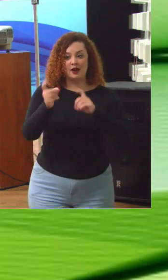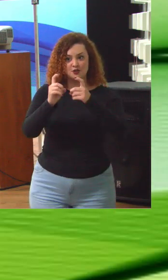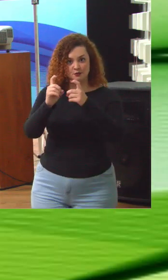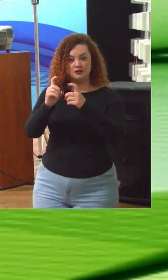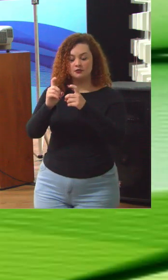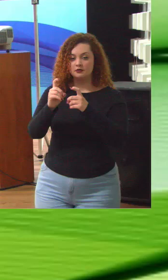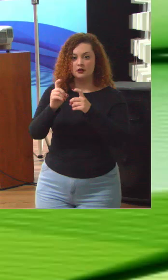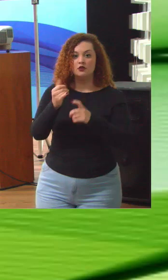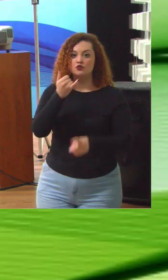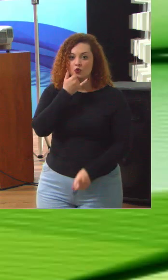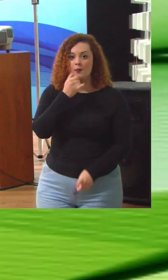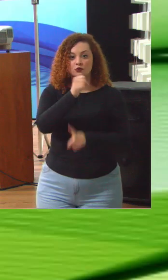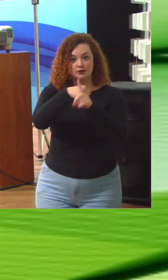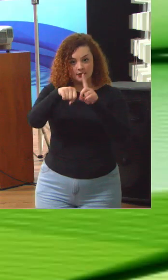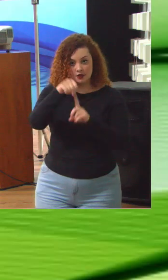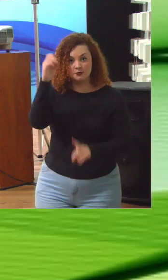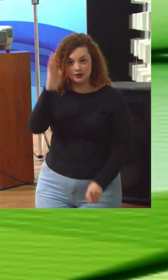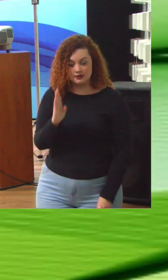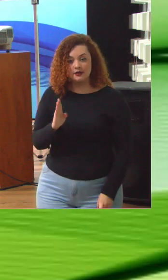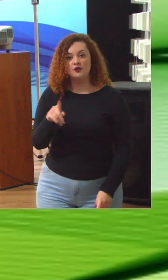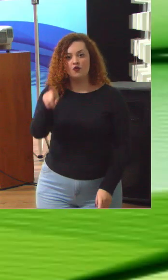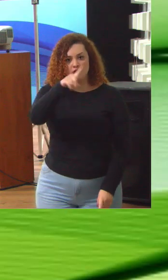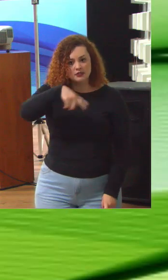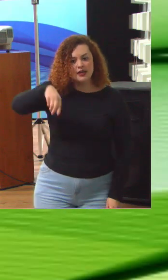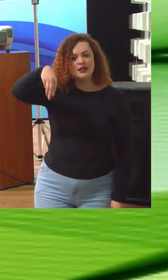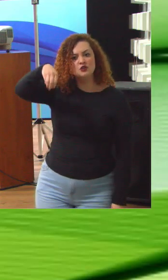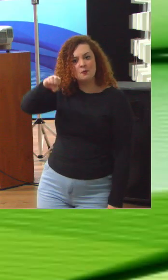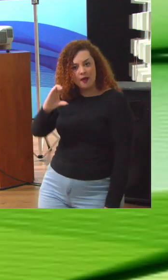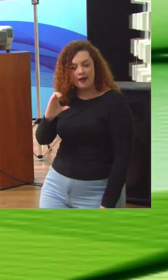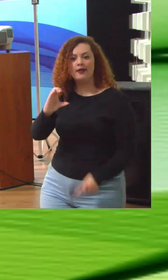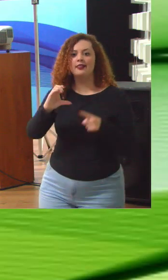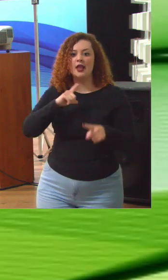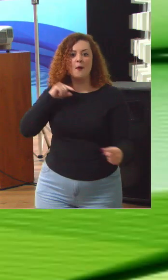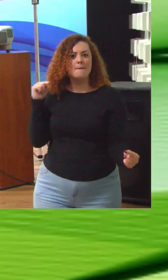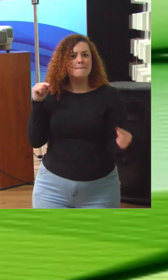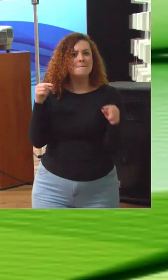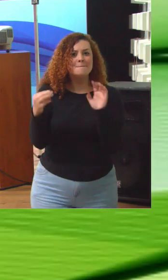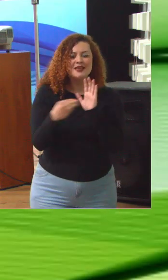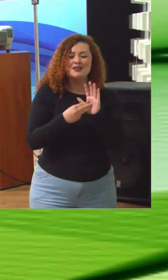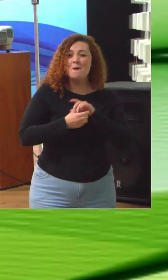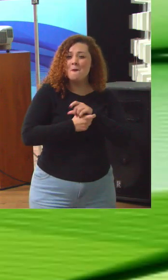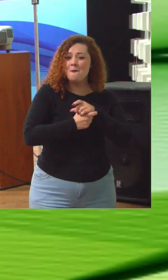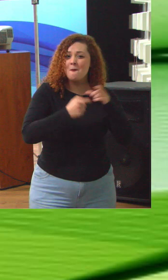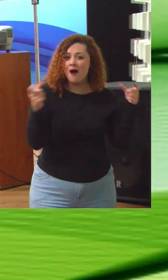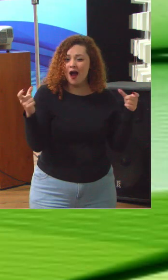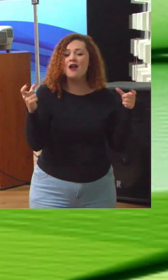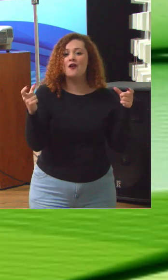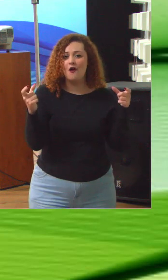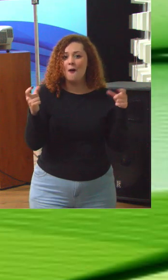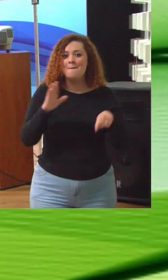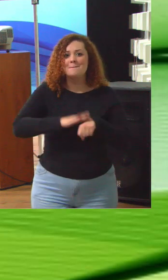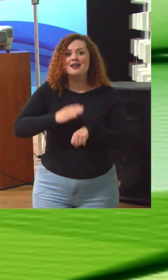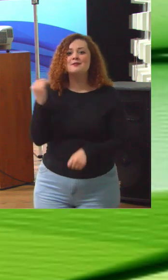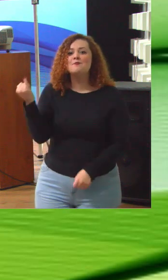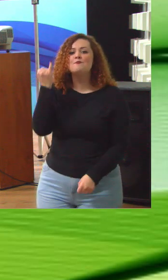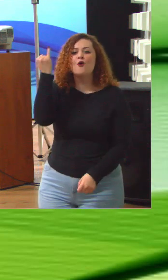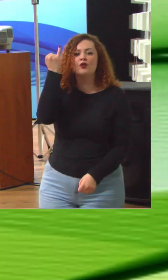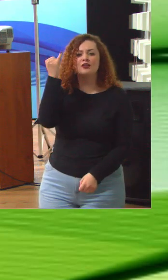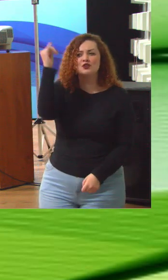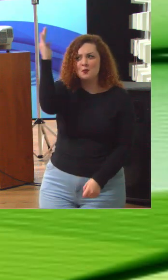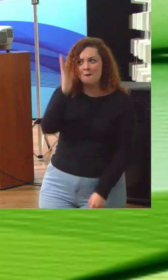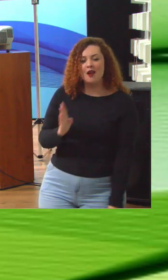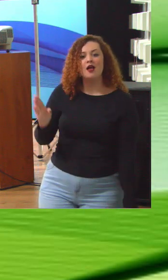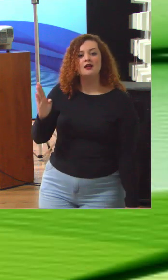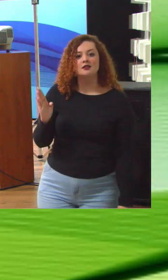para a sociedade brasileira. E vocês do MEC têm uma das maiores missões, uma das mais importantes missões dentro do Brasil.